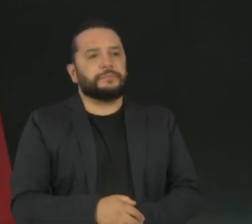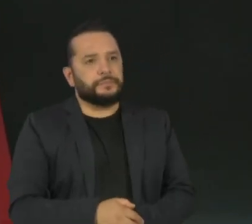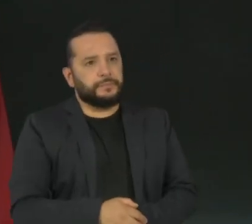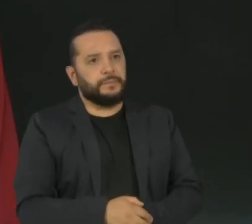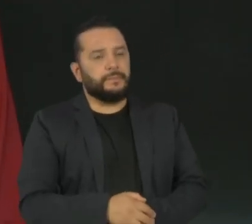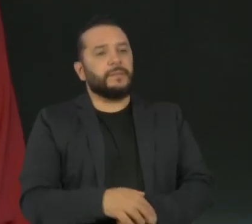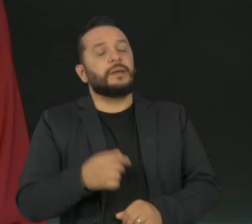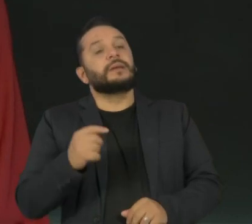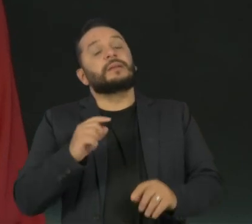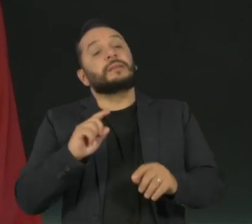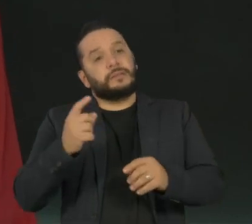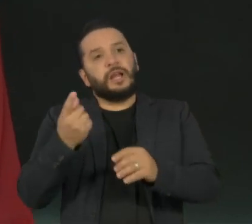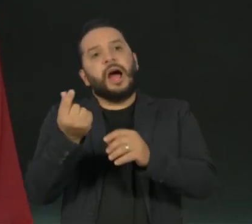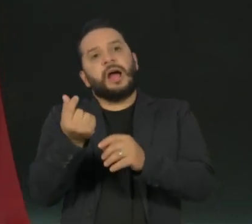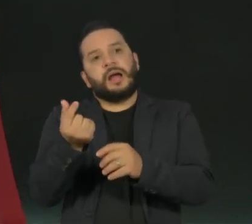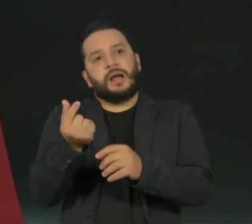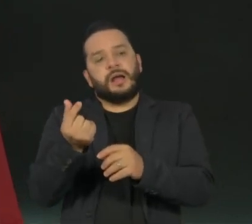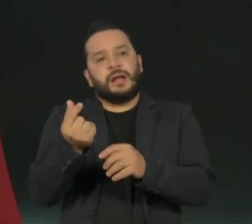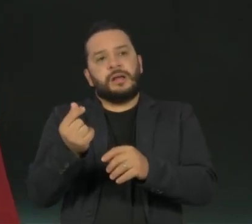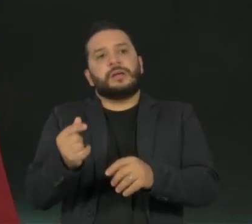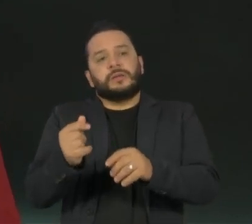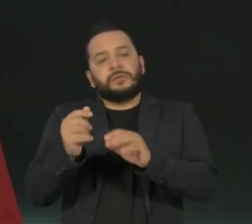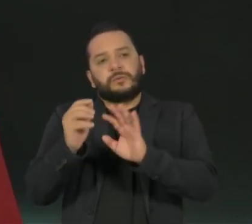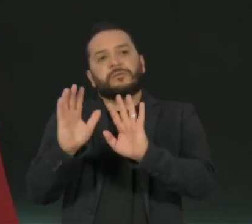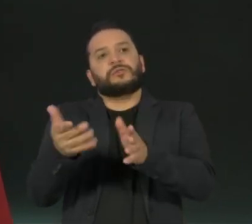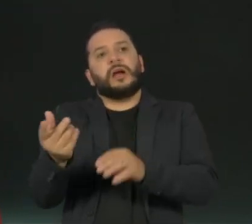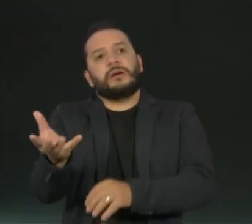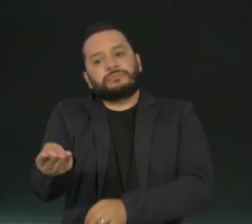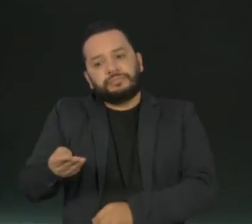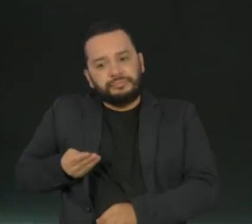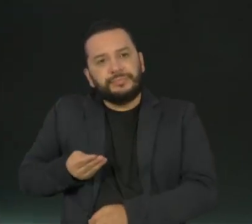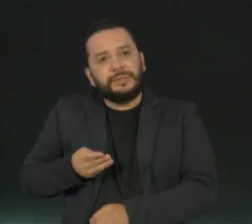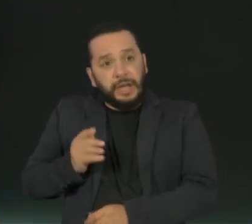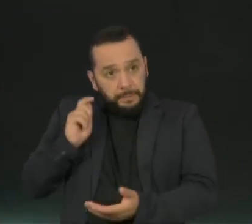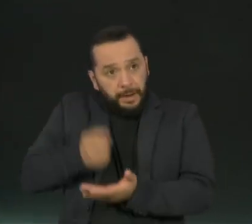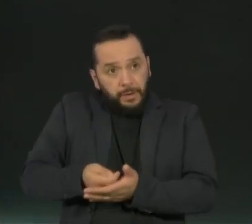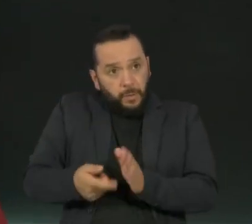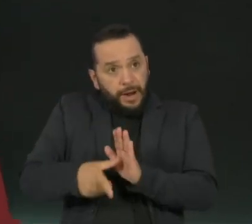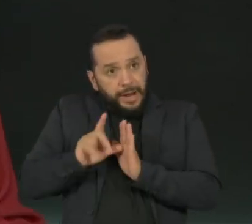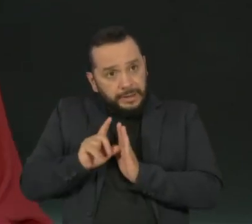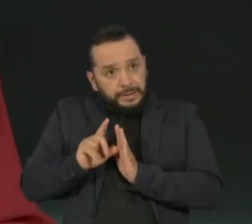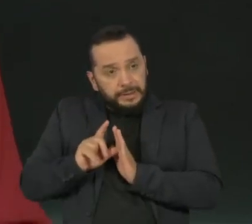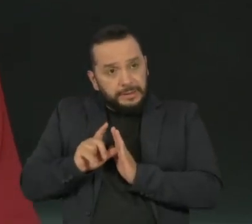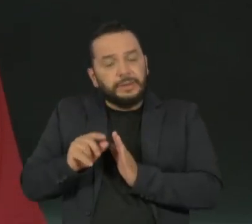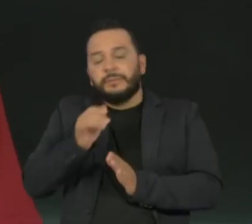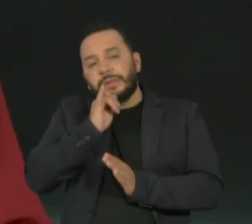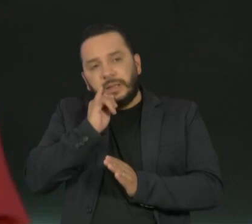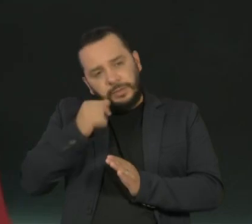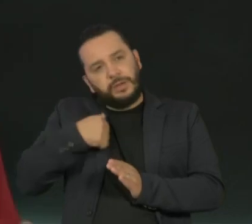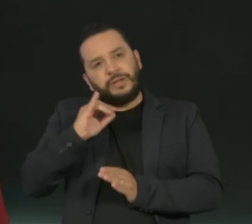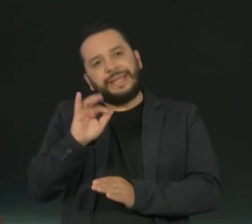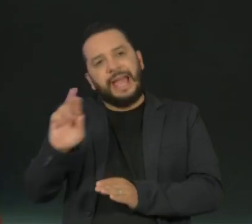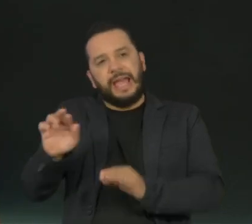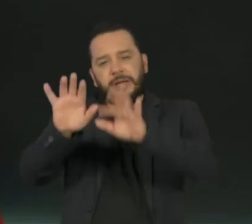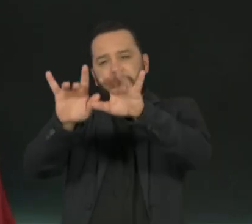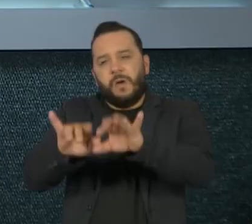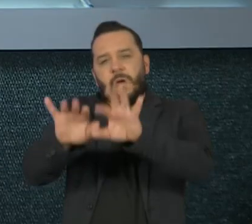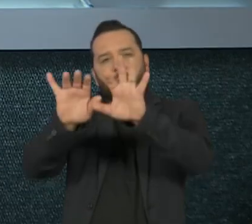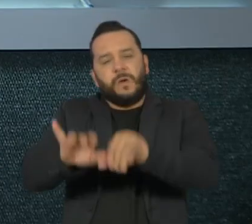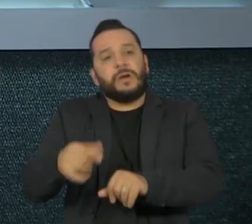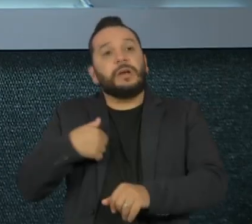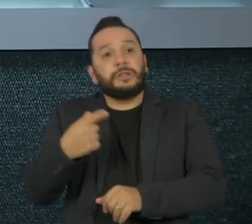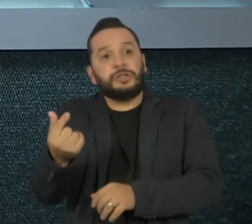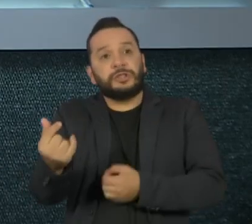restituição, este ano ela foi antecipada, é isso? Então, as restituições já estão acontecendo?